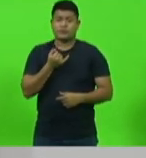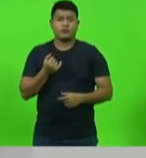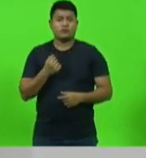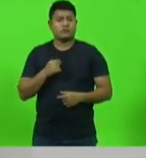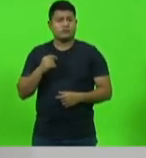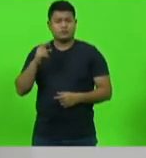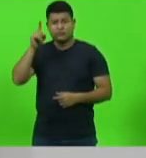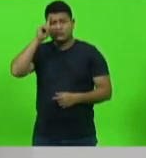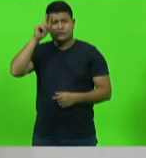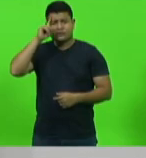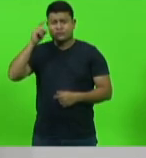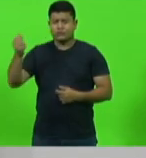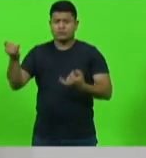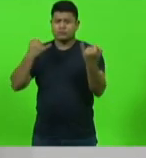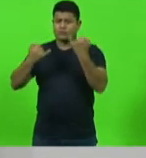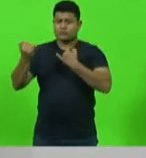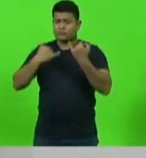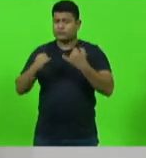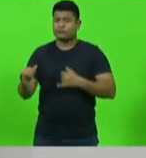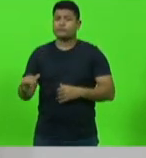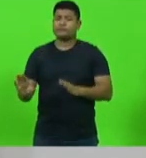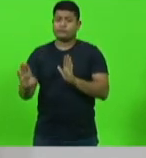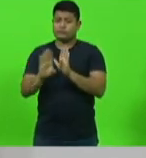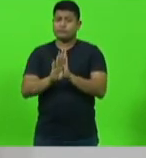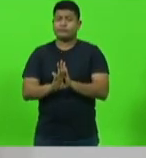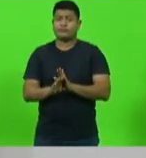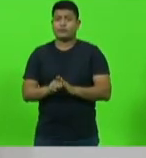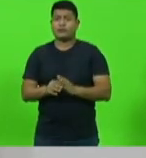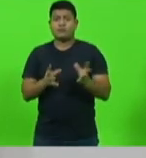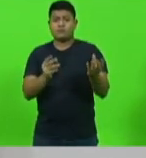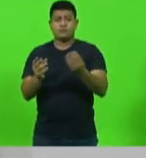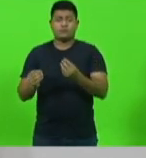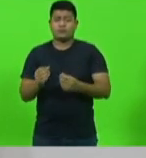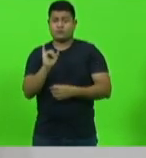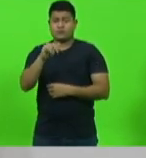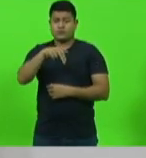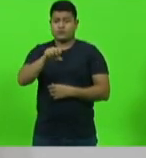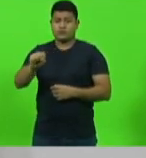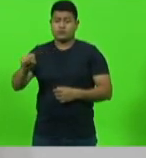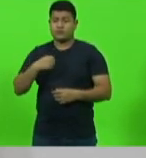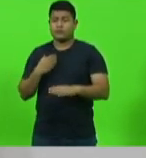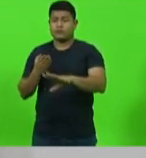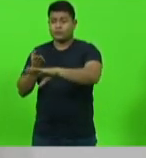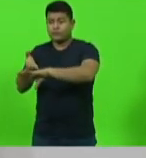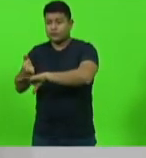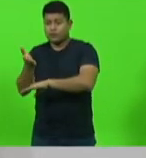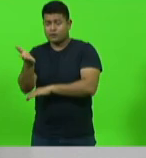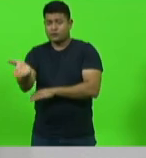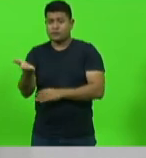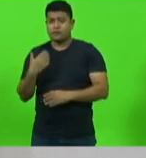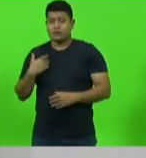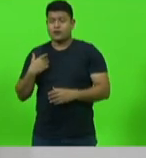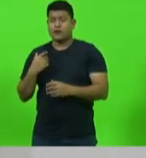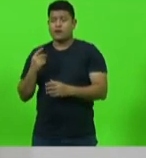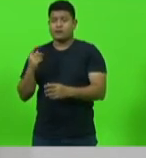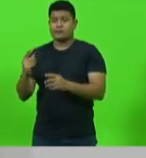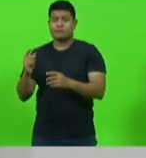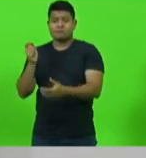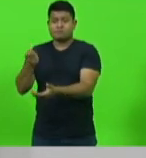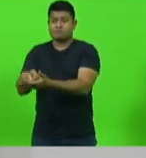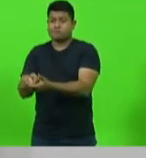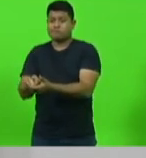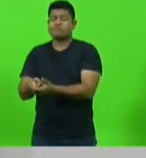Enquanto muitos cidadãos tendem até o INSS não encontram sequer um atendimento presencial, tendem a pagar serviço